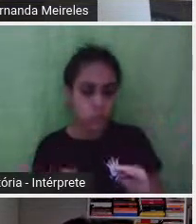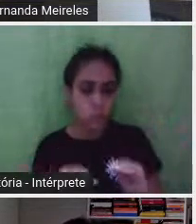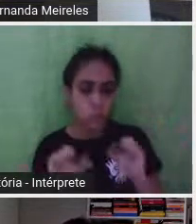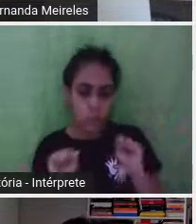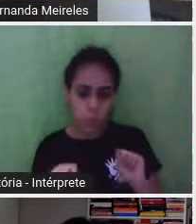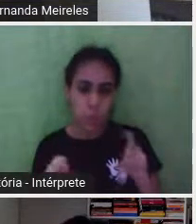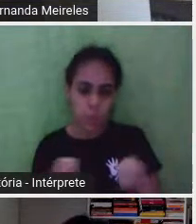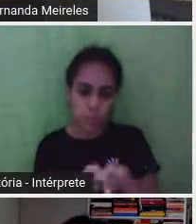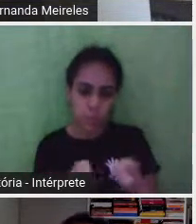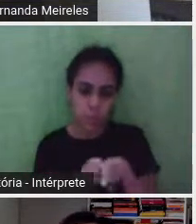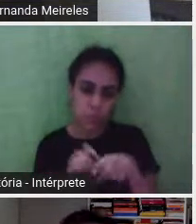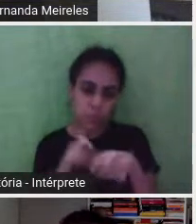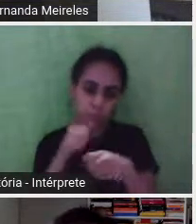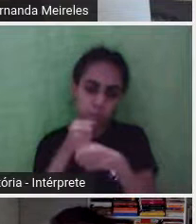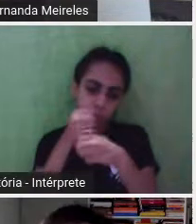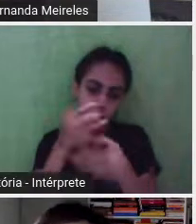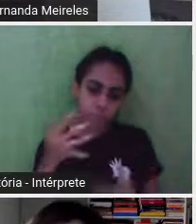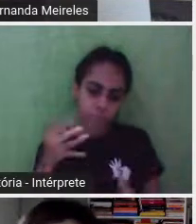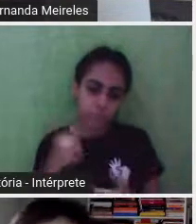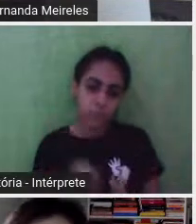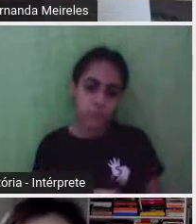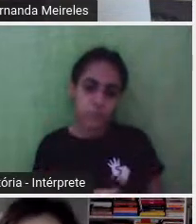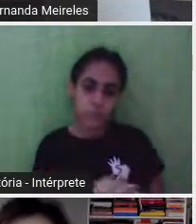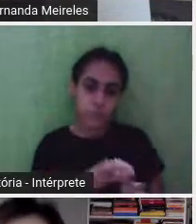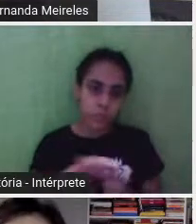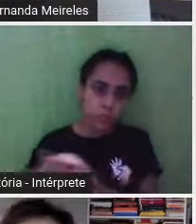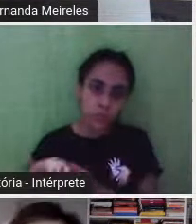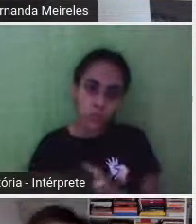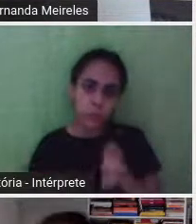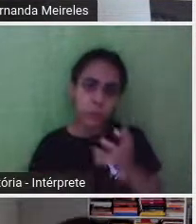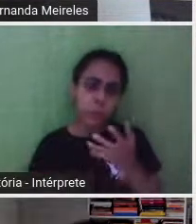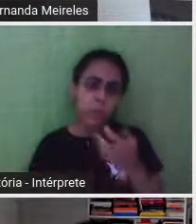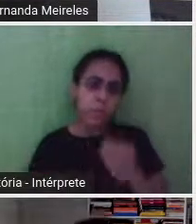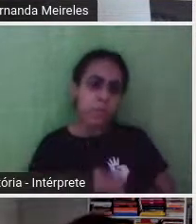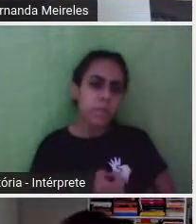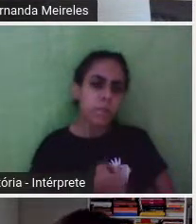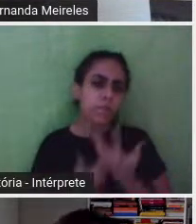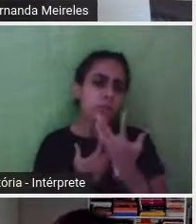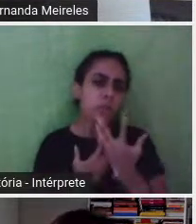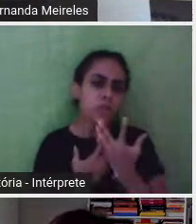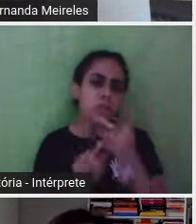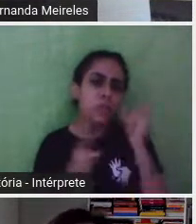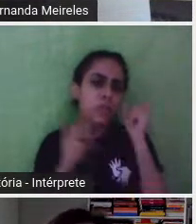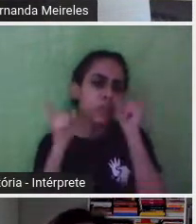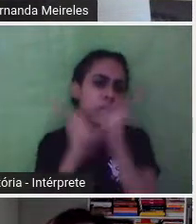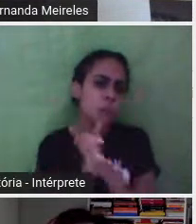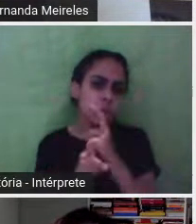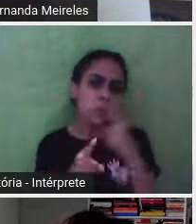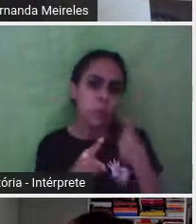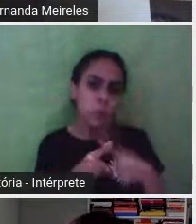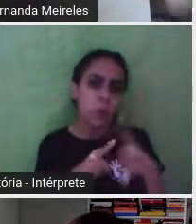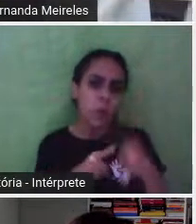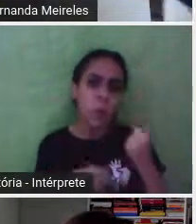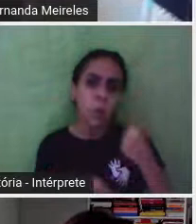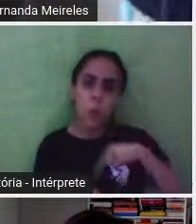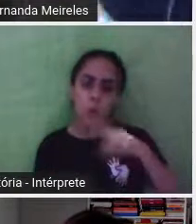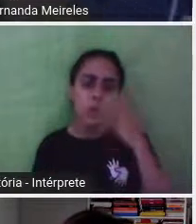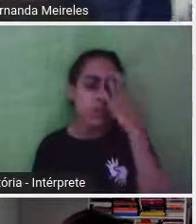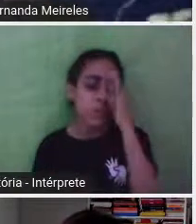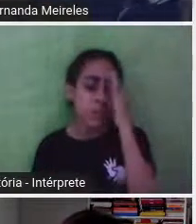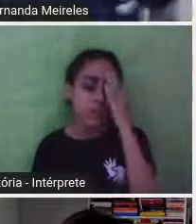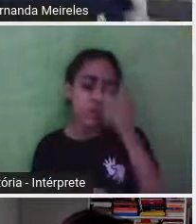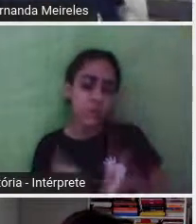Pois é. Então, aqui tem, assim, as coisas mais difíceis de falar são as que nós mesmos não conseguimos entender.